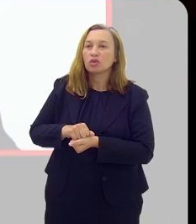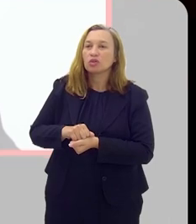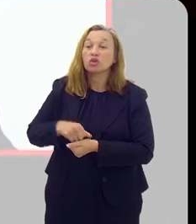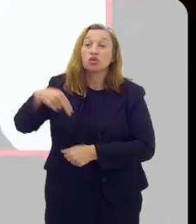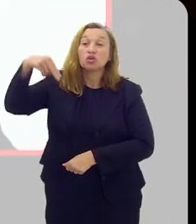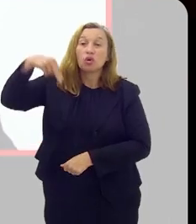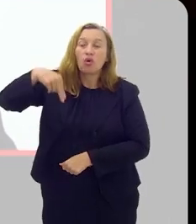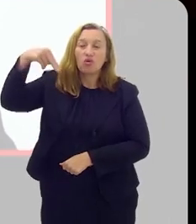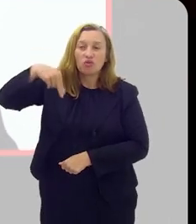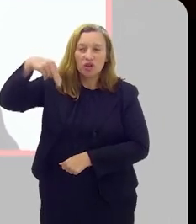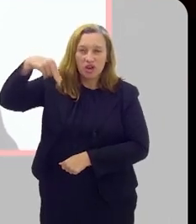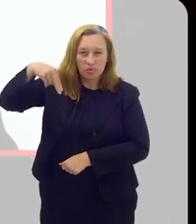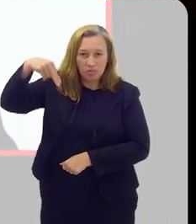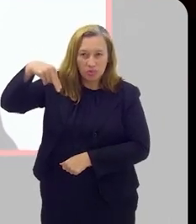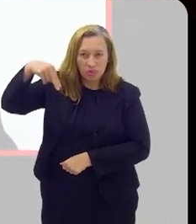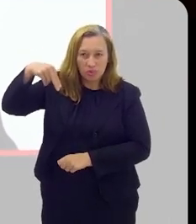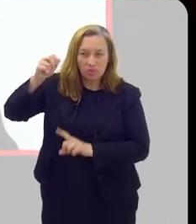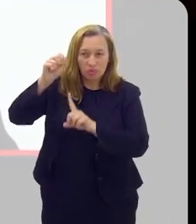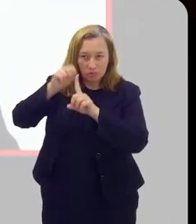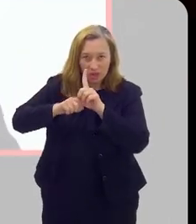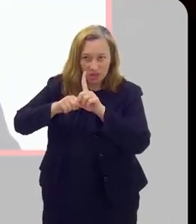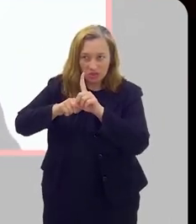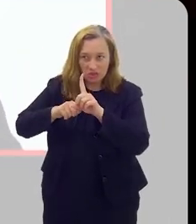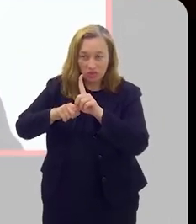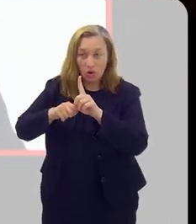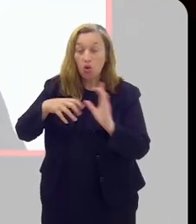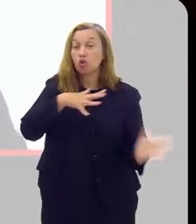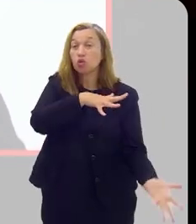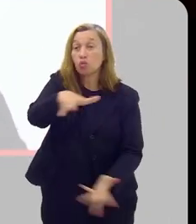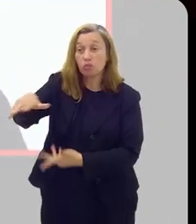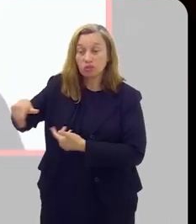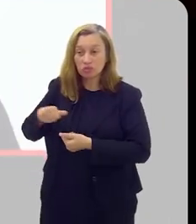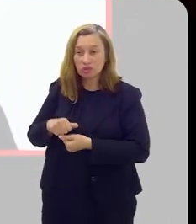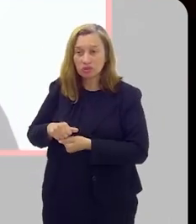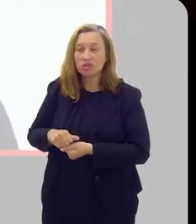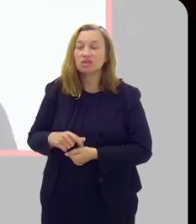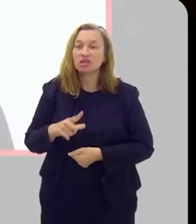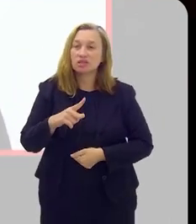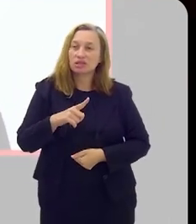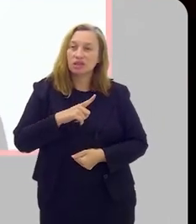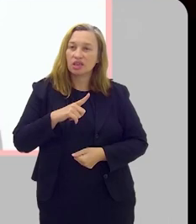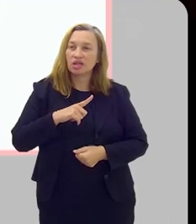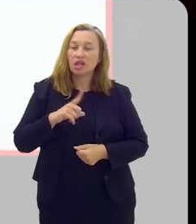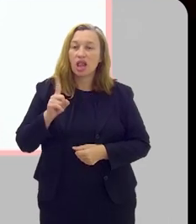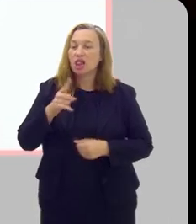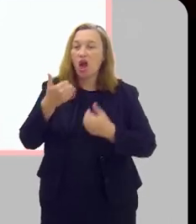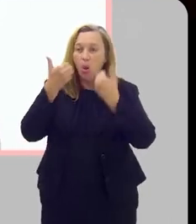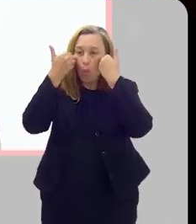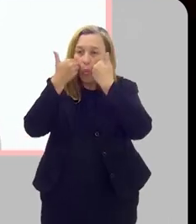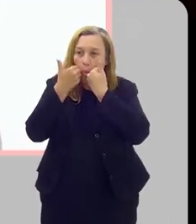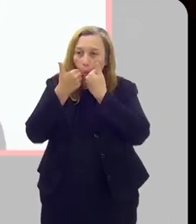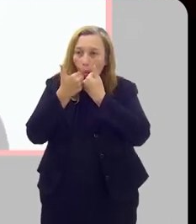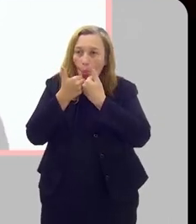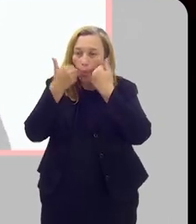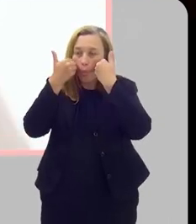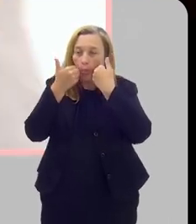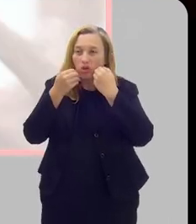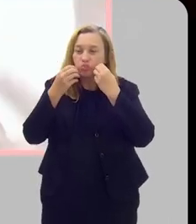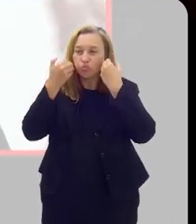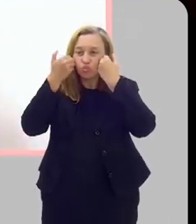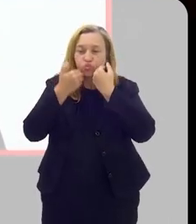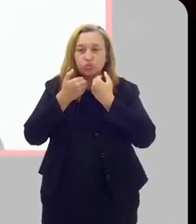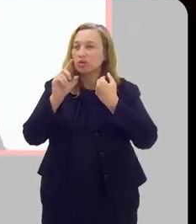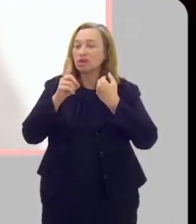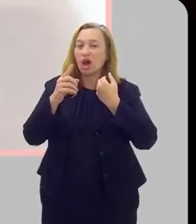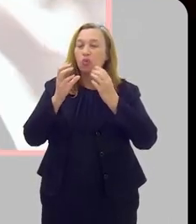Movember, que vem de moustache de novembro, no mundo inteiro ou no shave novembro, de não se barbear em novembro, para deixar